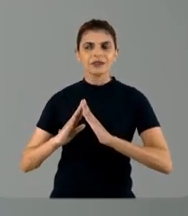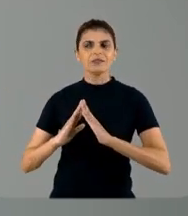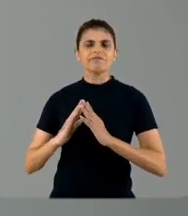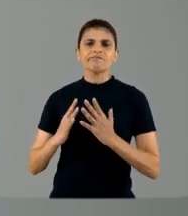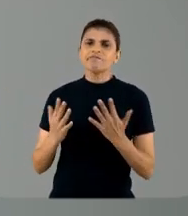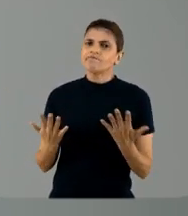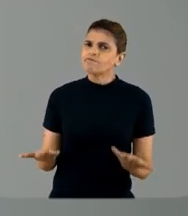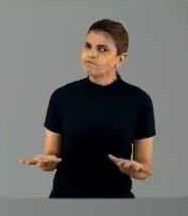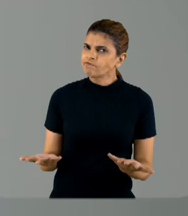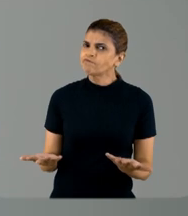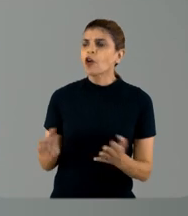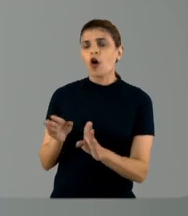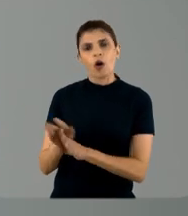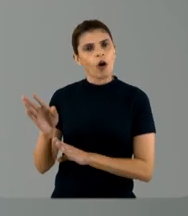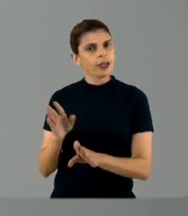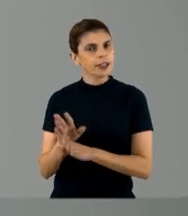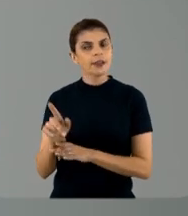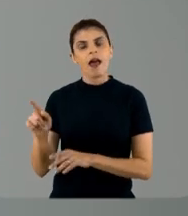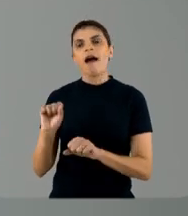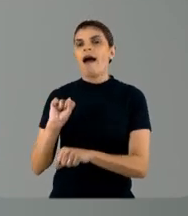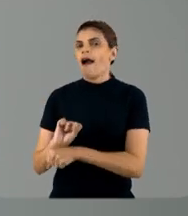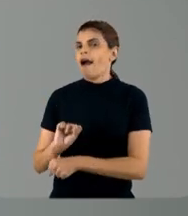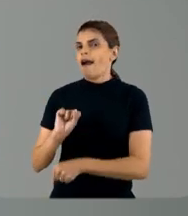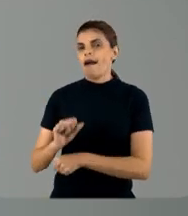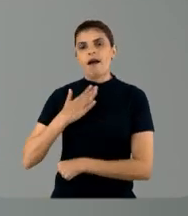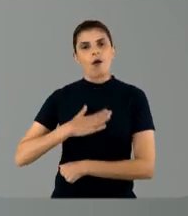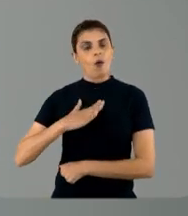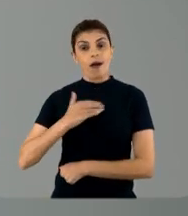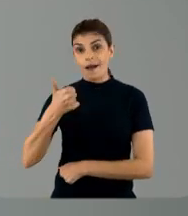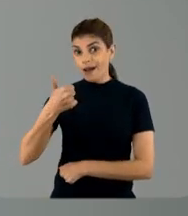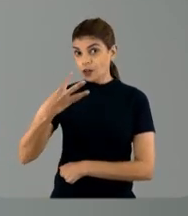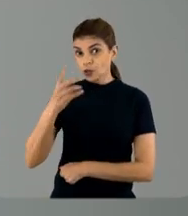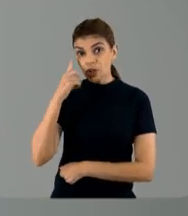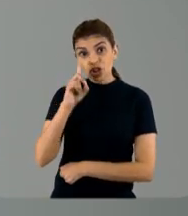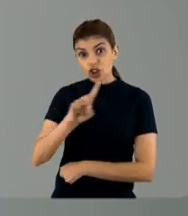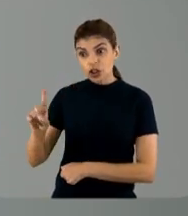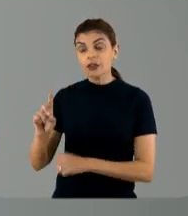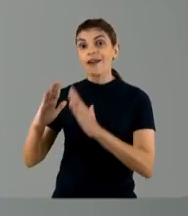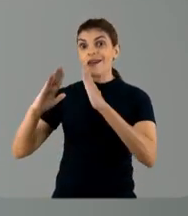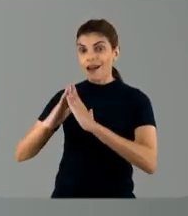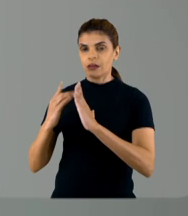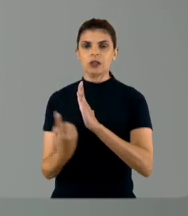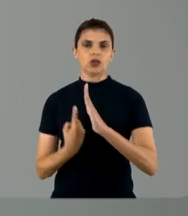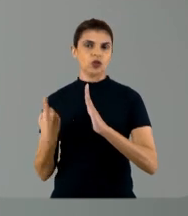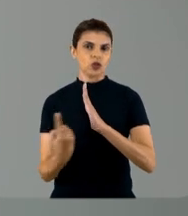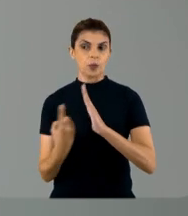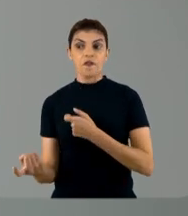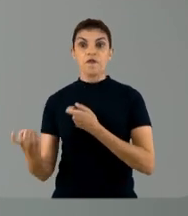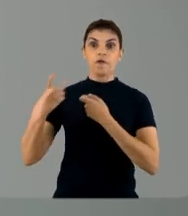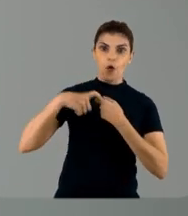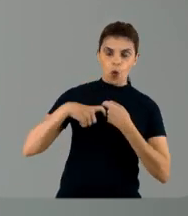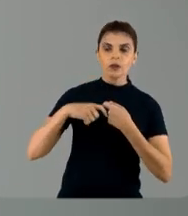sintomática, a orientação nossa é que ela aguarde 14 dias em isolamento domiciliar para poder retornar a